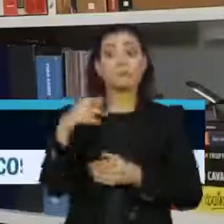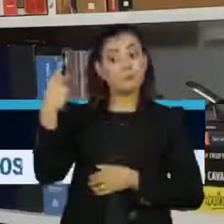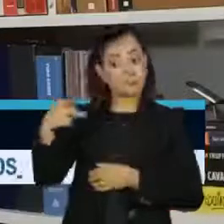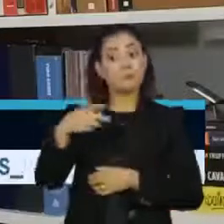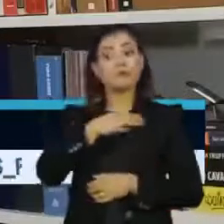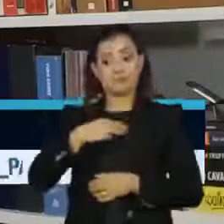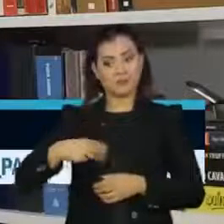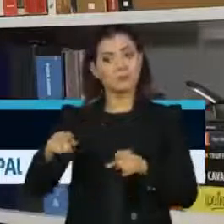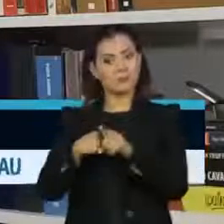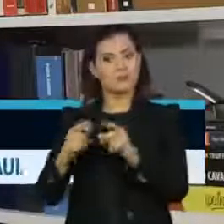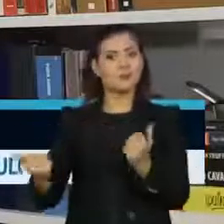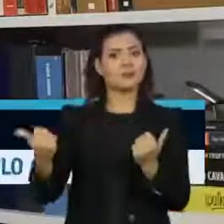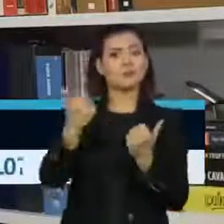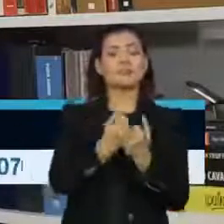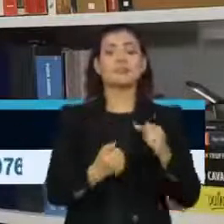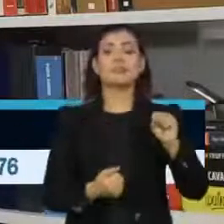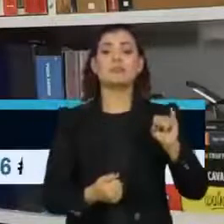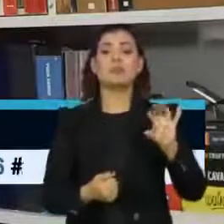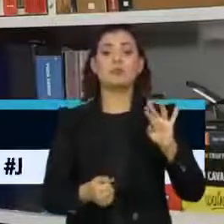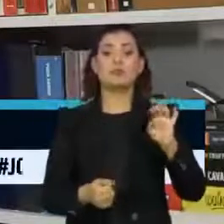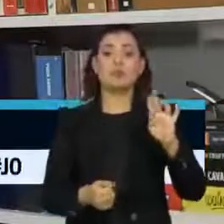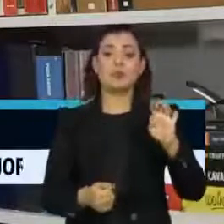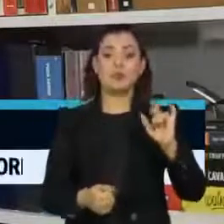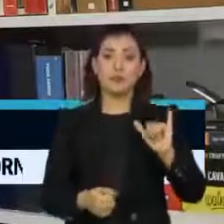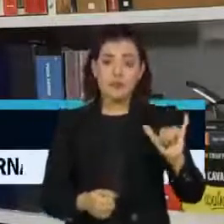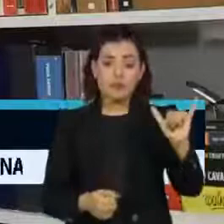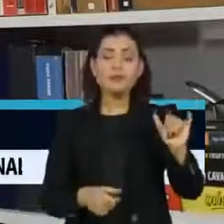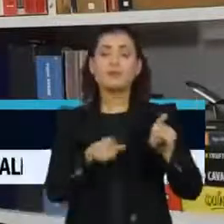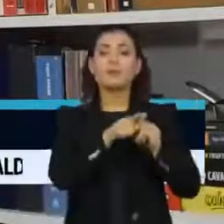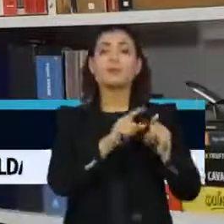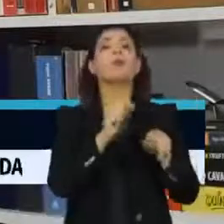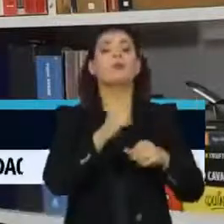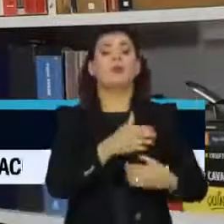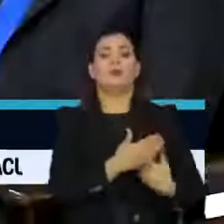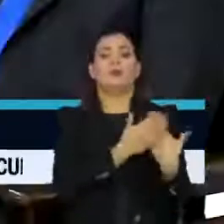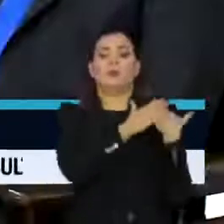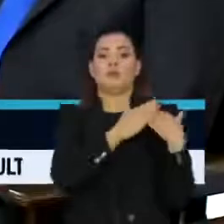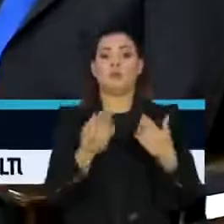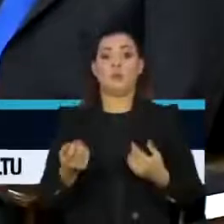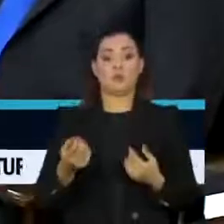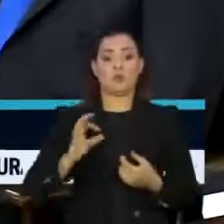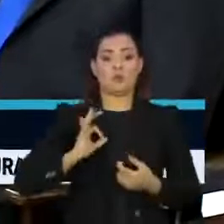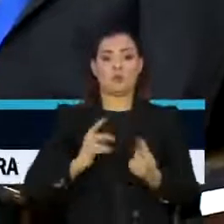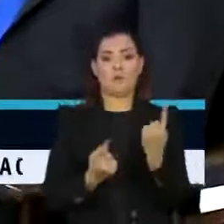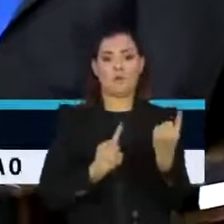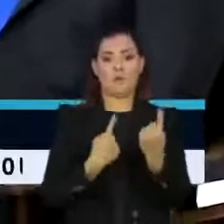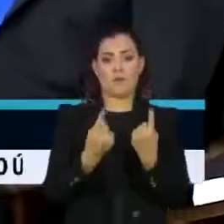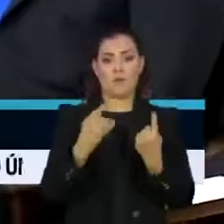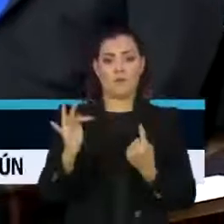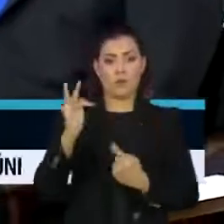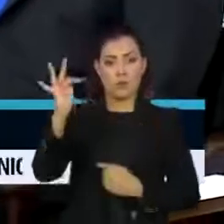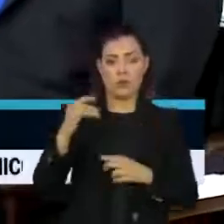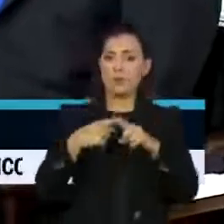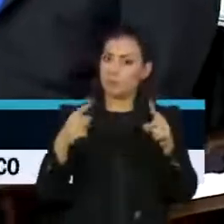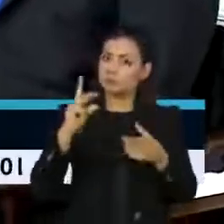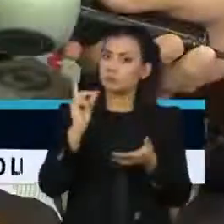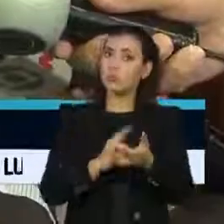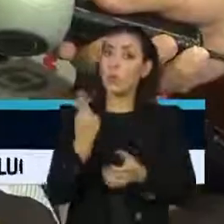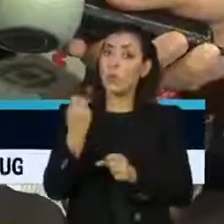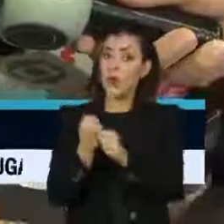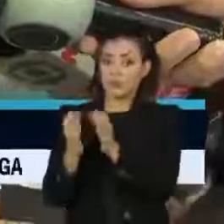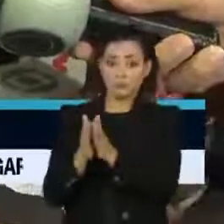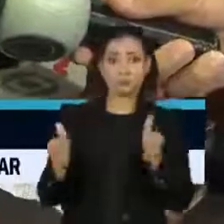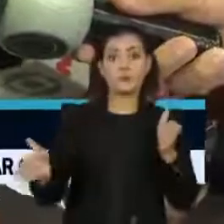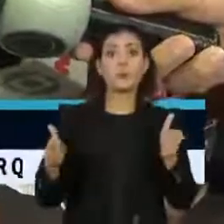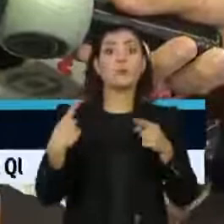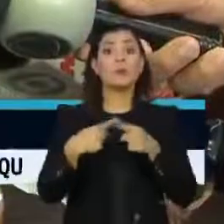anunciou Silvinei Vazquez como novo diretor-geral da Polícia Rodoviária Federal. A mudança nas instituições acontece menos de um ano